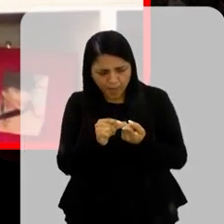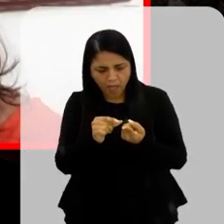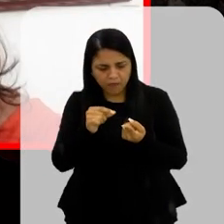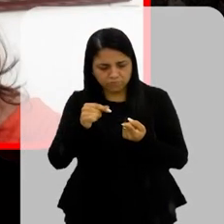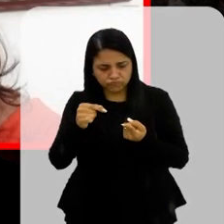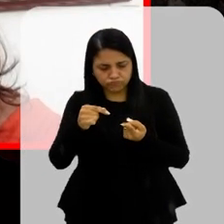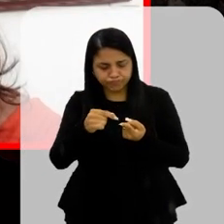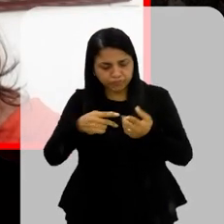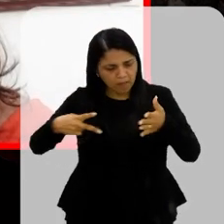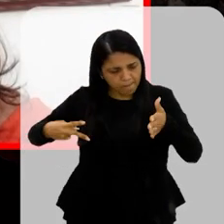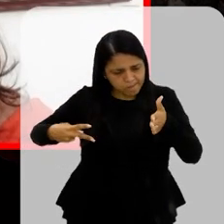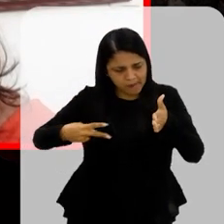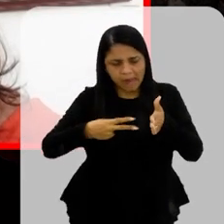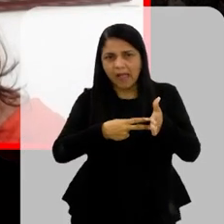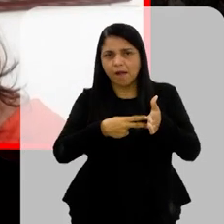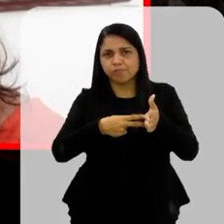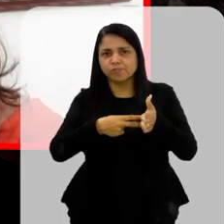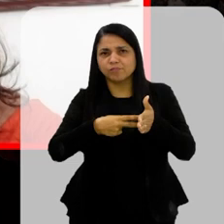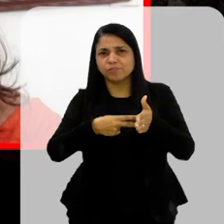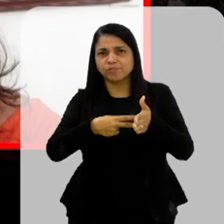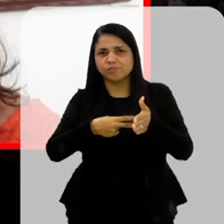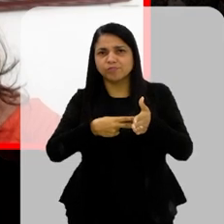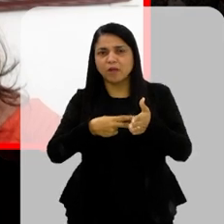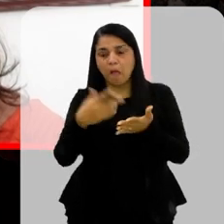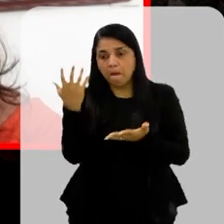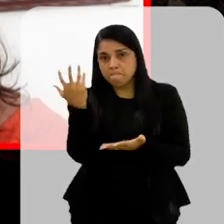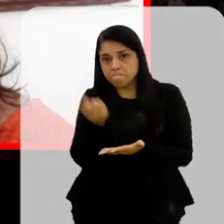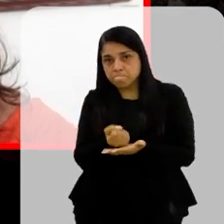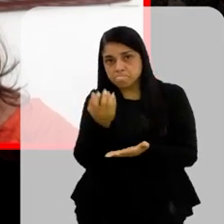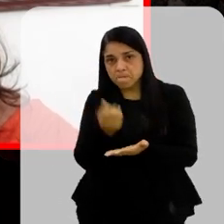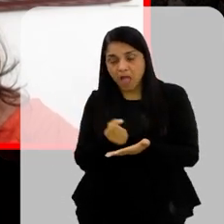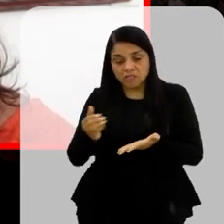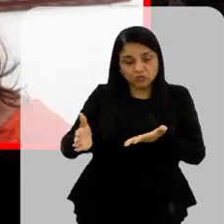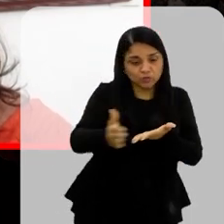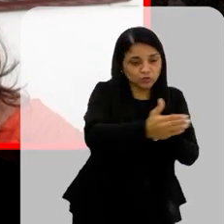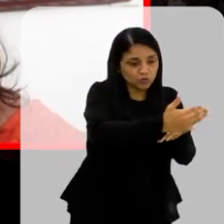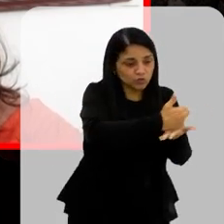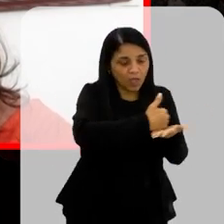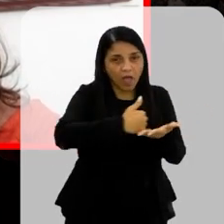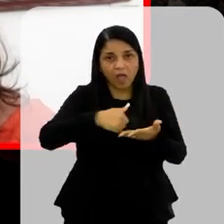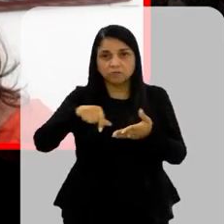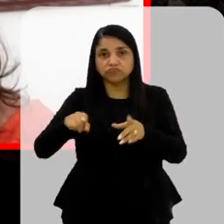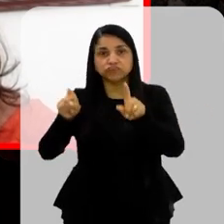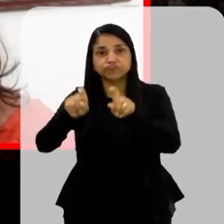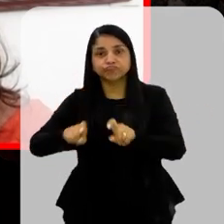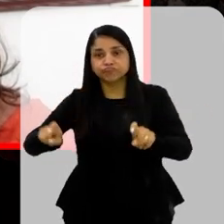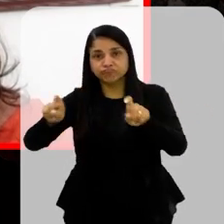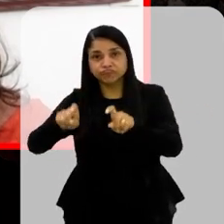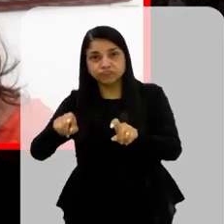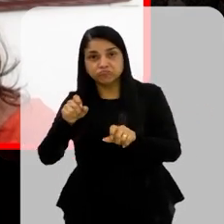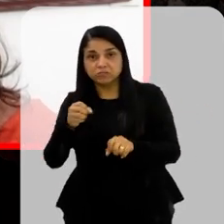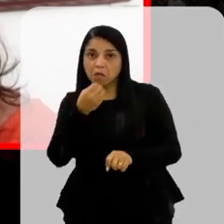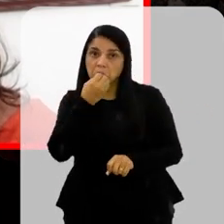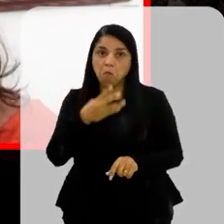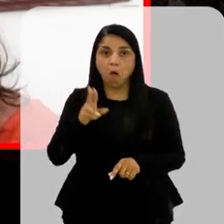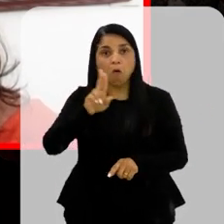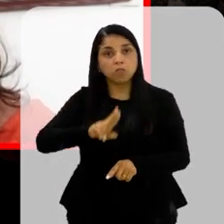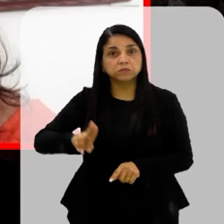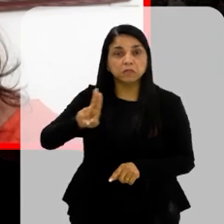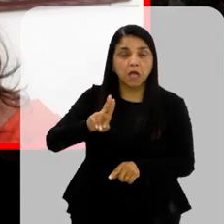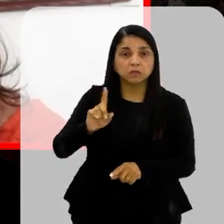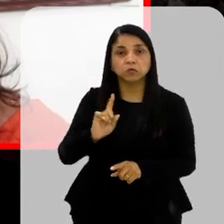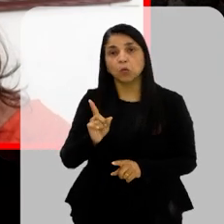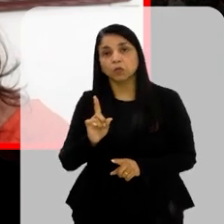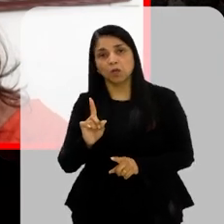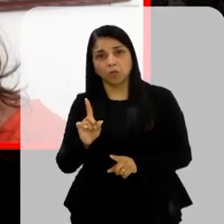aparelho A gente conecta Um cabo nele E consegue baixar Os dados Todos para o computador Para ver se o aparelho Está sendo bem